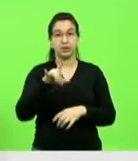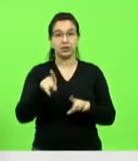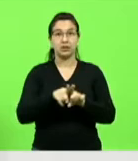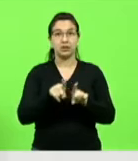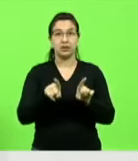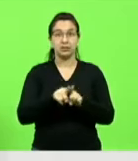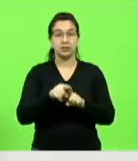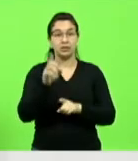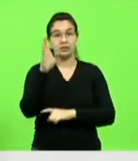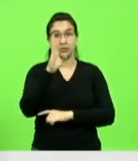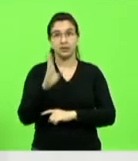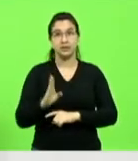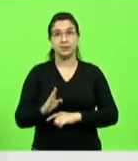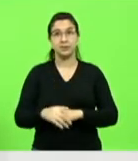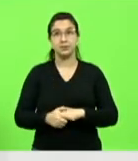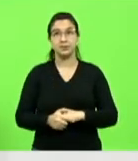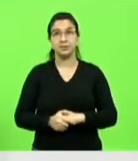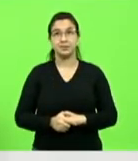o próprio Brasil.